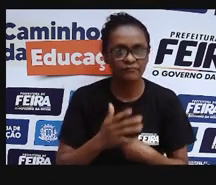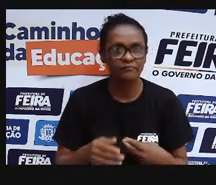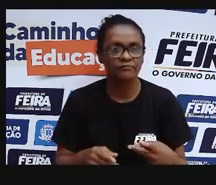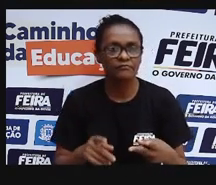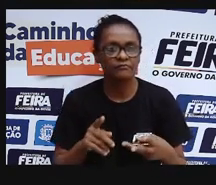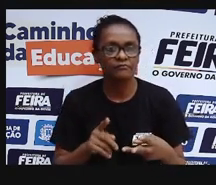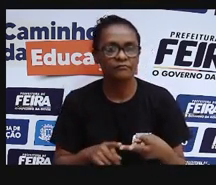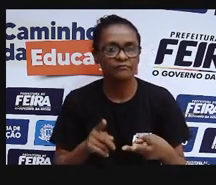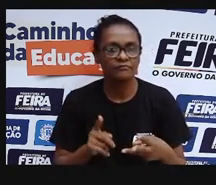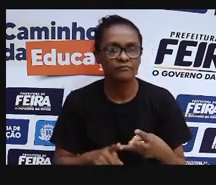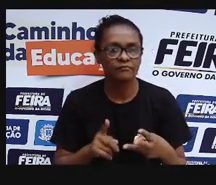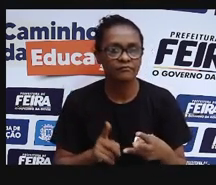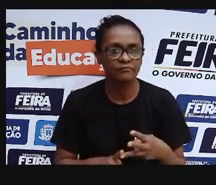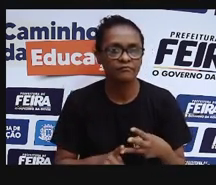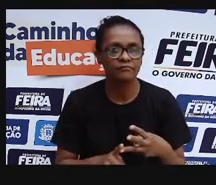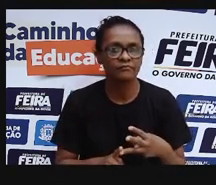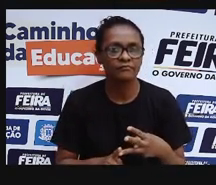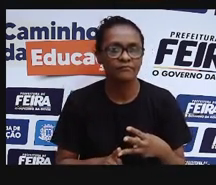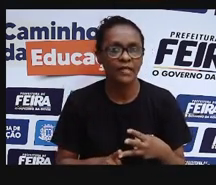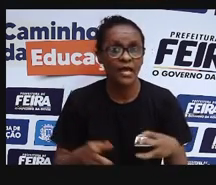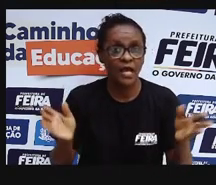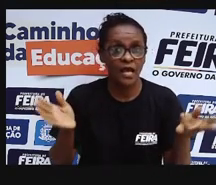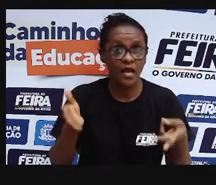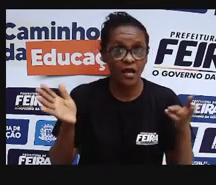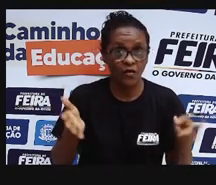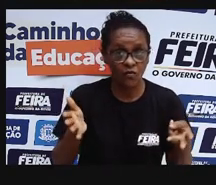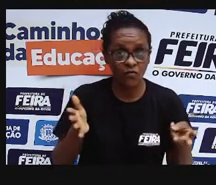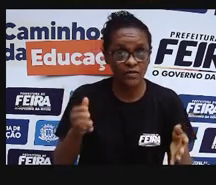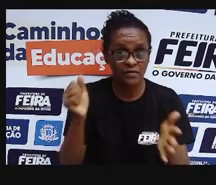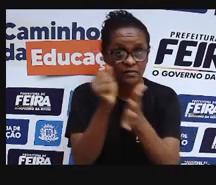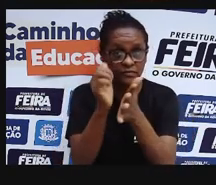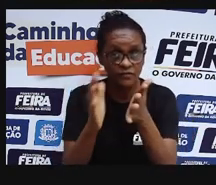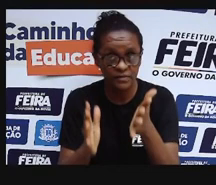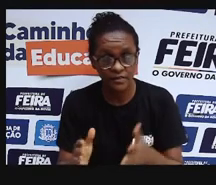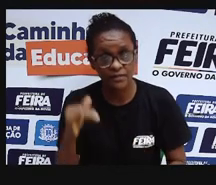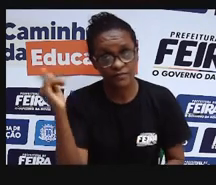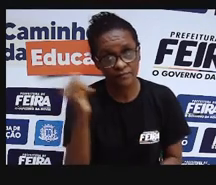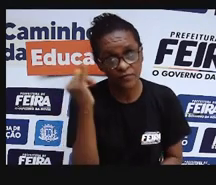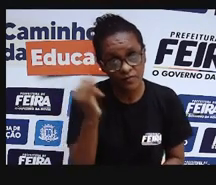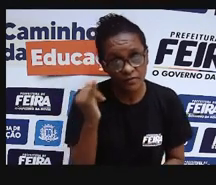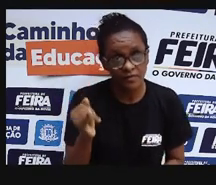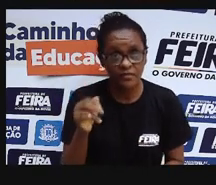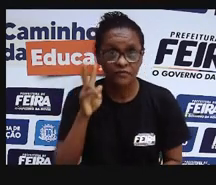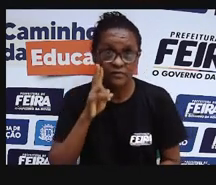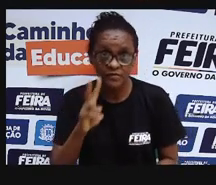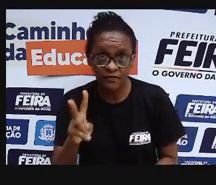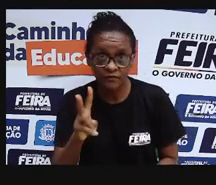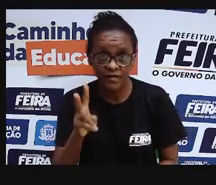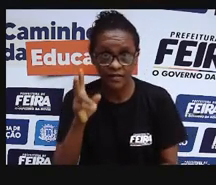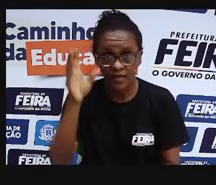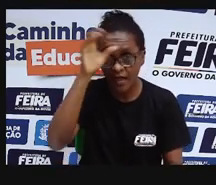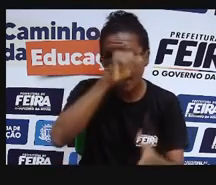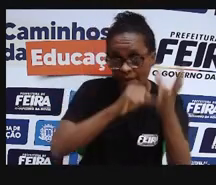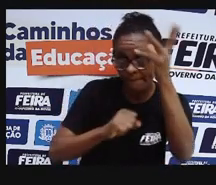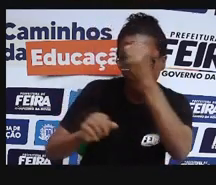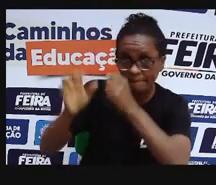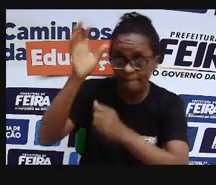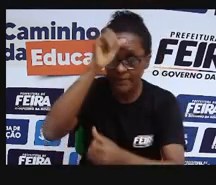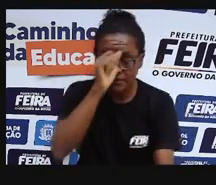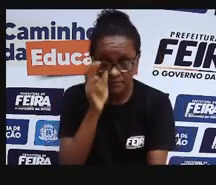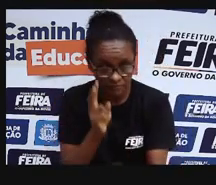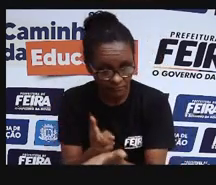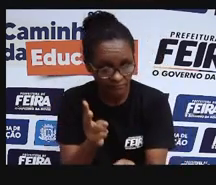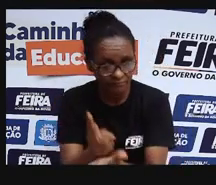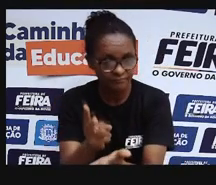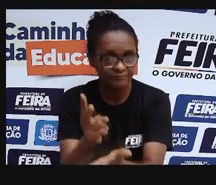Agora é a sua vez de trabalhar, porque com essas informações das aulas de hoje, você conseguirá realizar as atividades